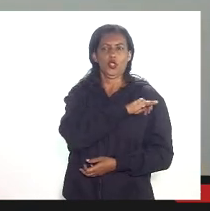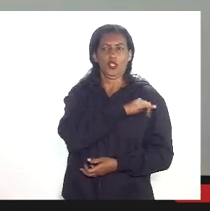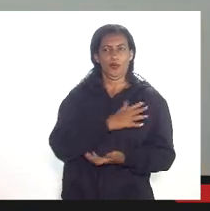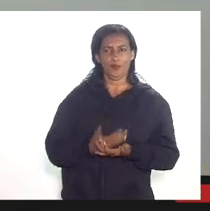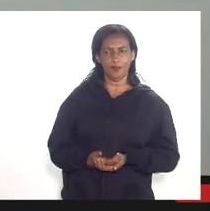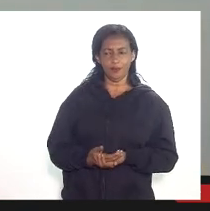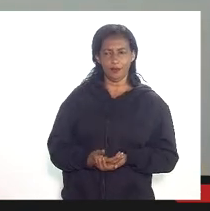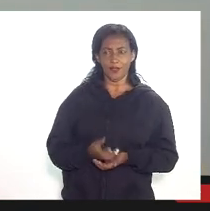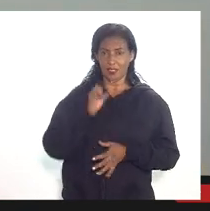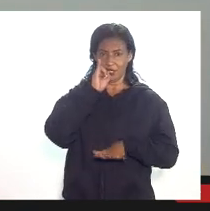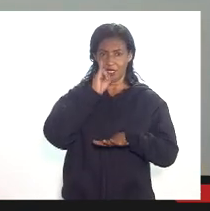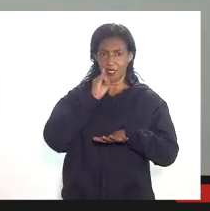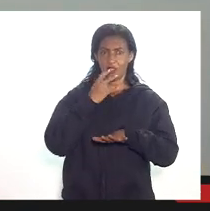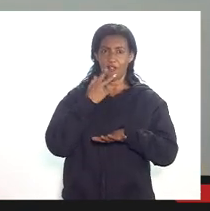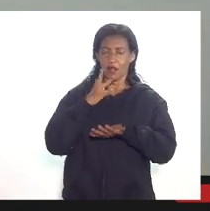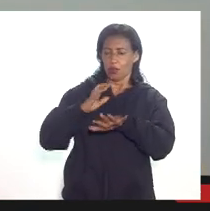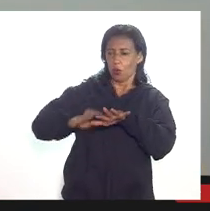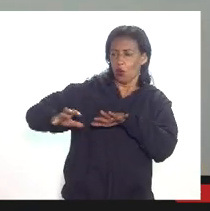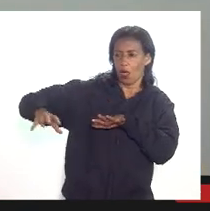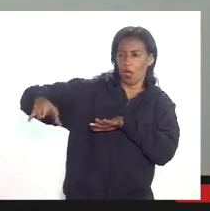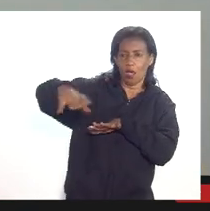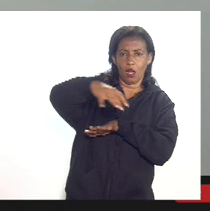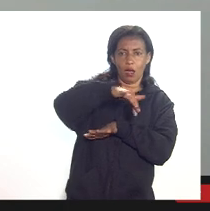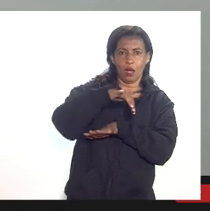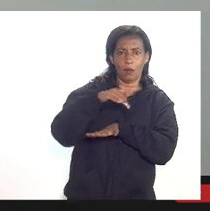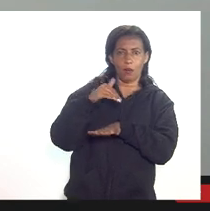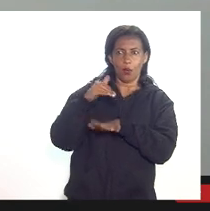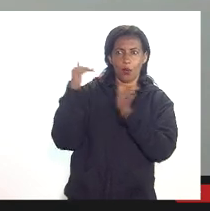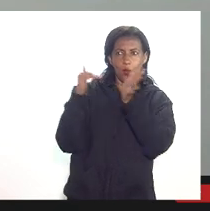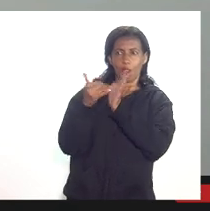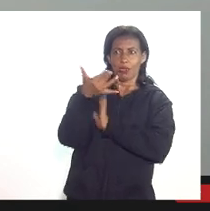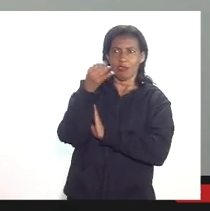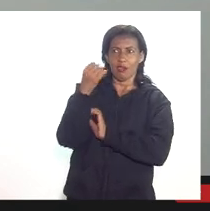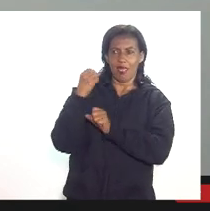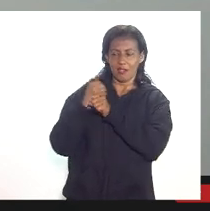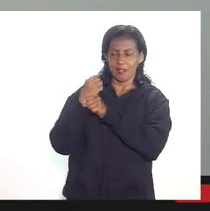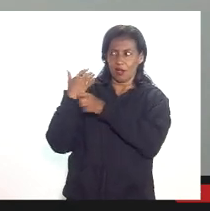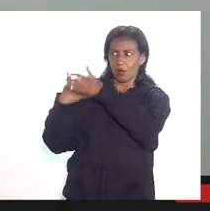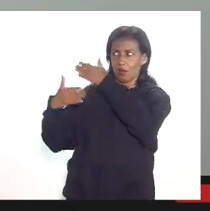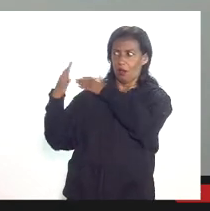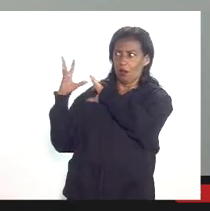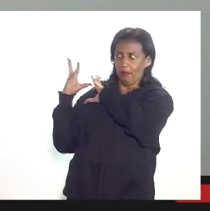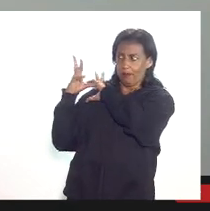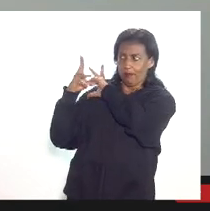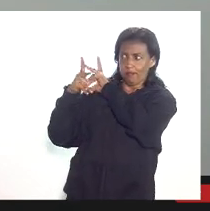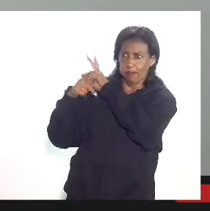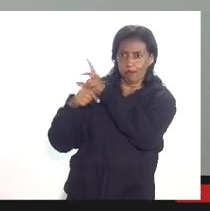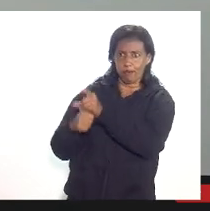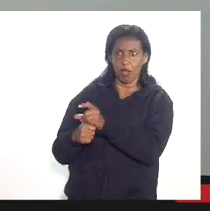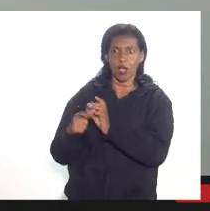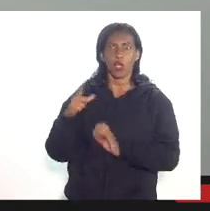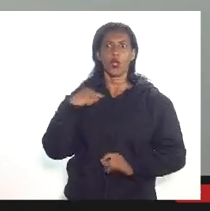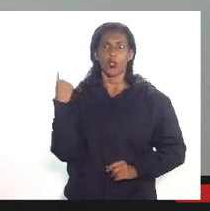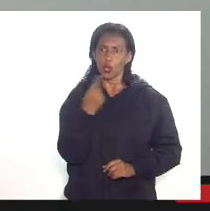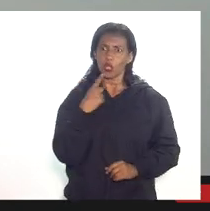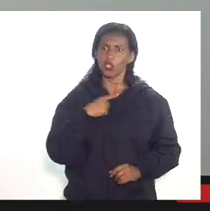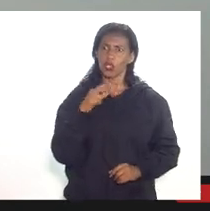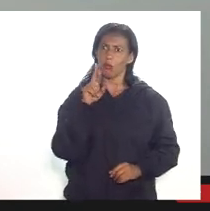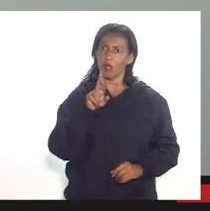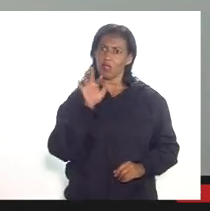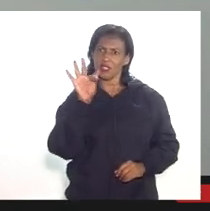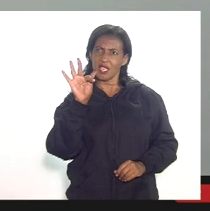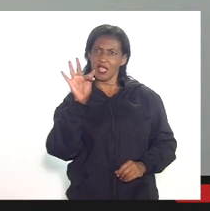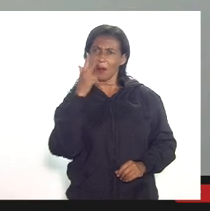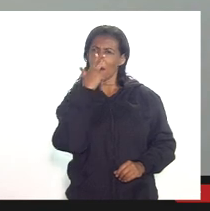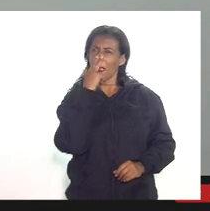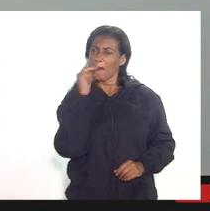os campos com participação especial nos últimos dez anos com metodologia errada nós estamos falando de uma receita muito grande de novo pequenininho que